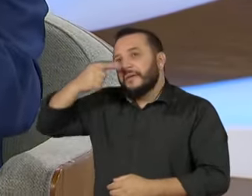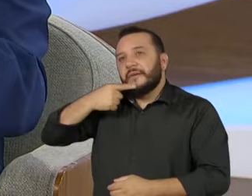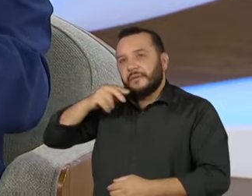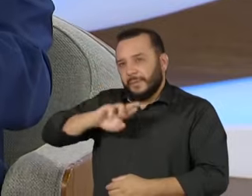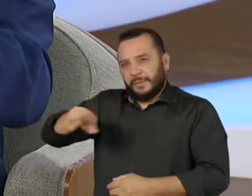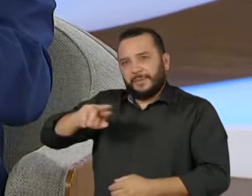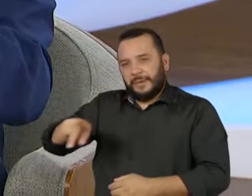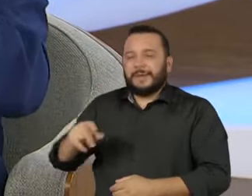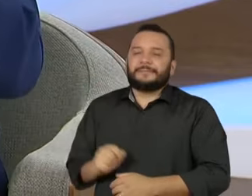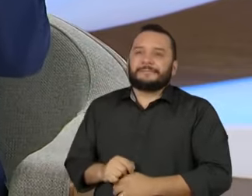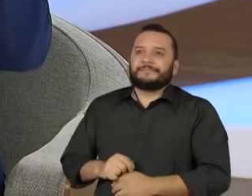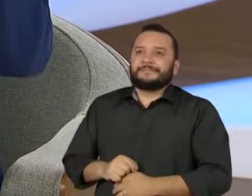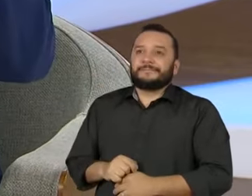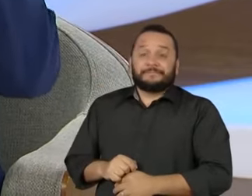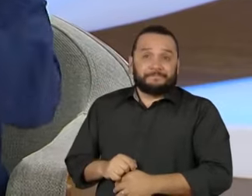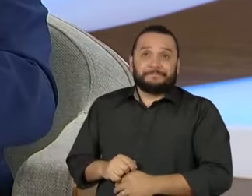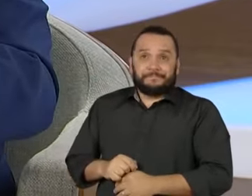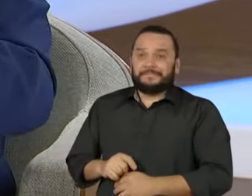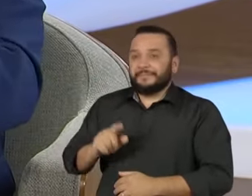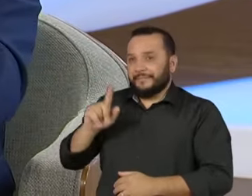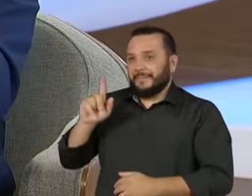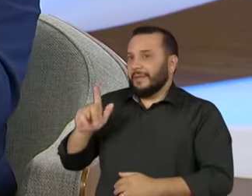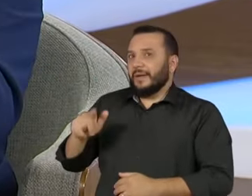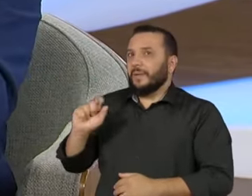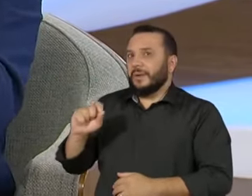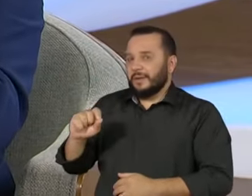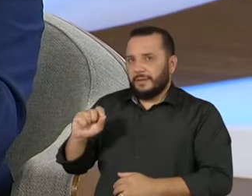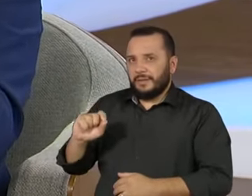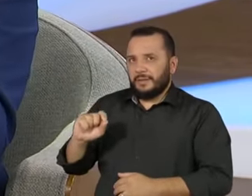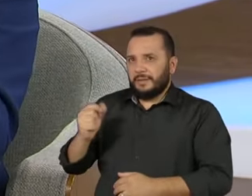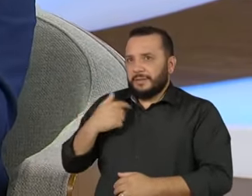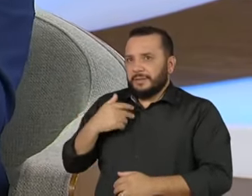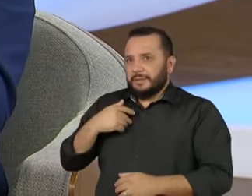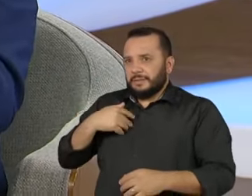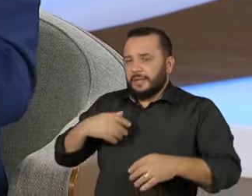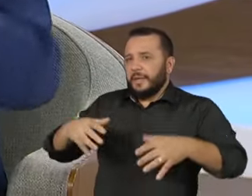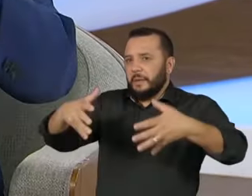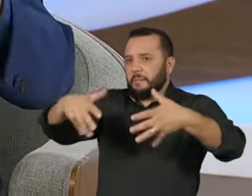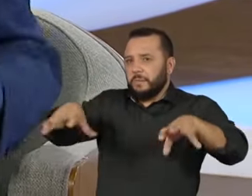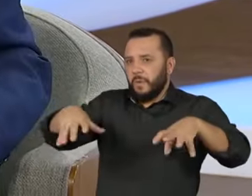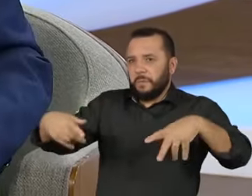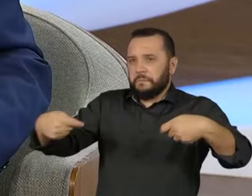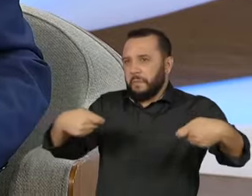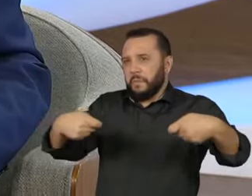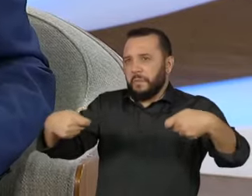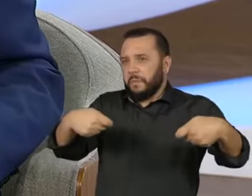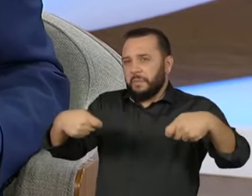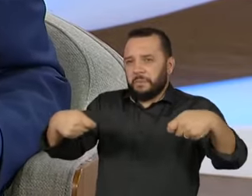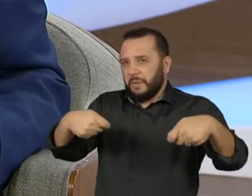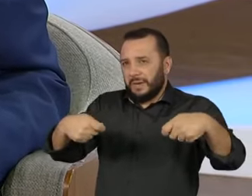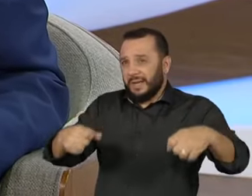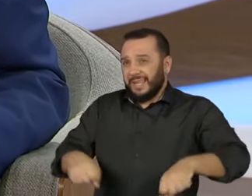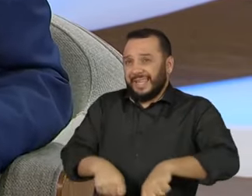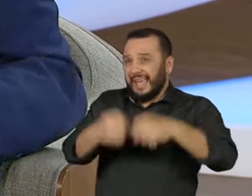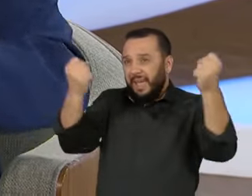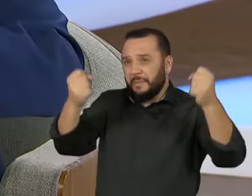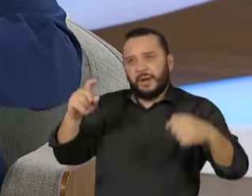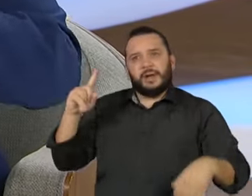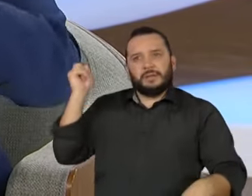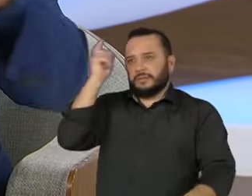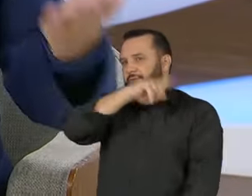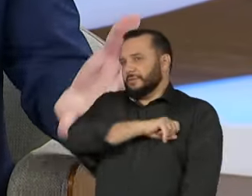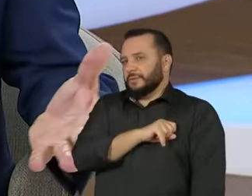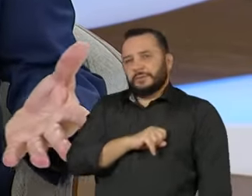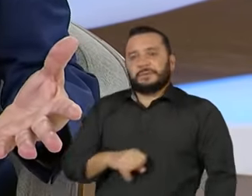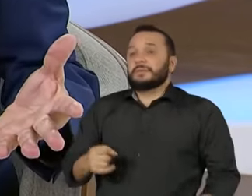beltrano. É uma coisa objetiva. Quebrar uma polarização como essa, que não é um problema só nacional. Isso está